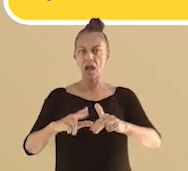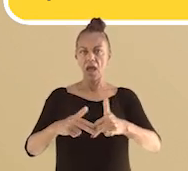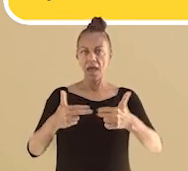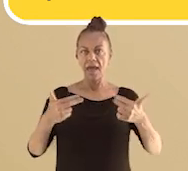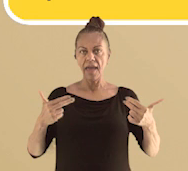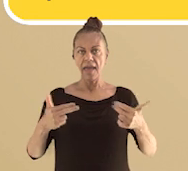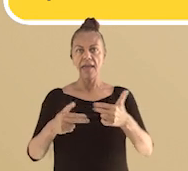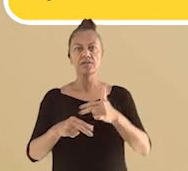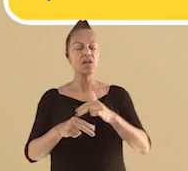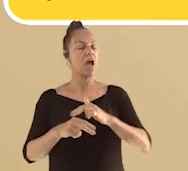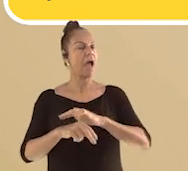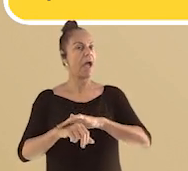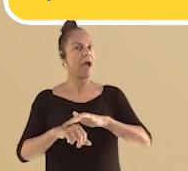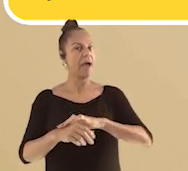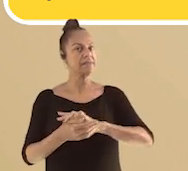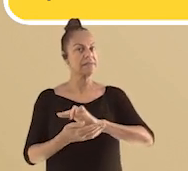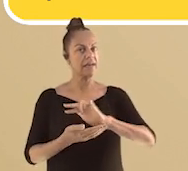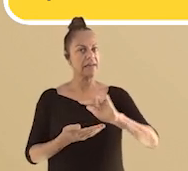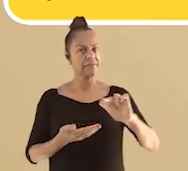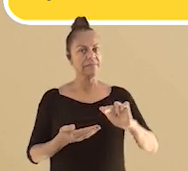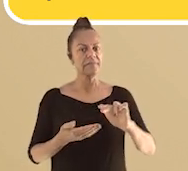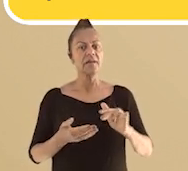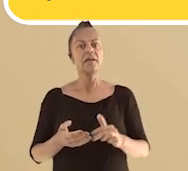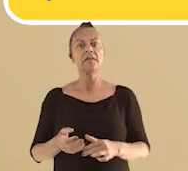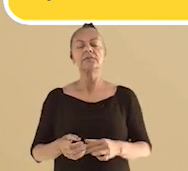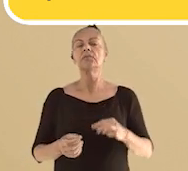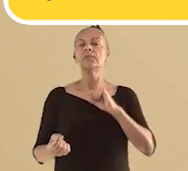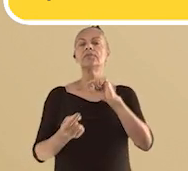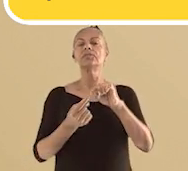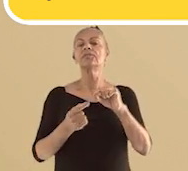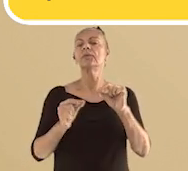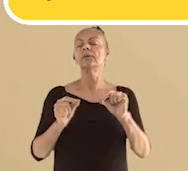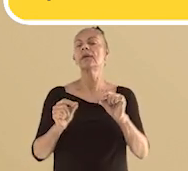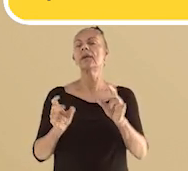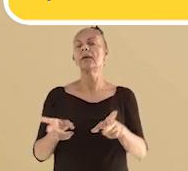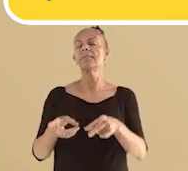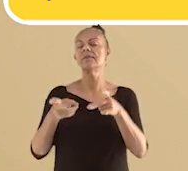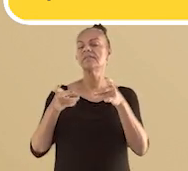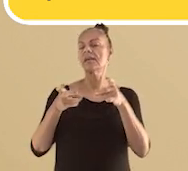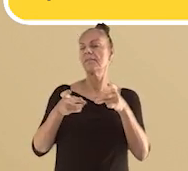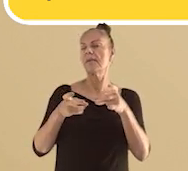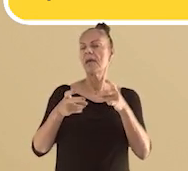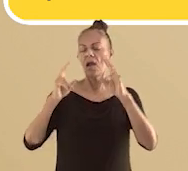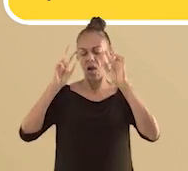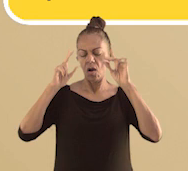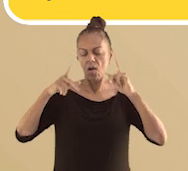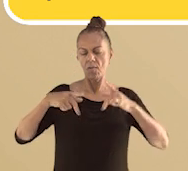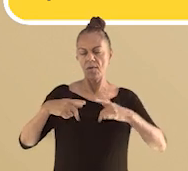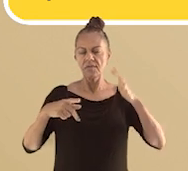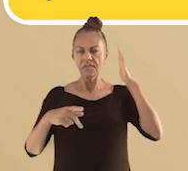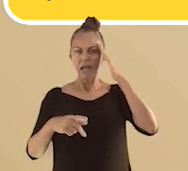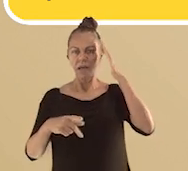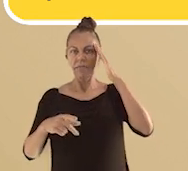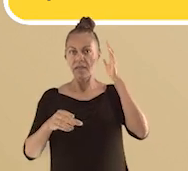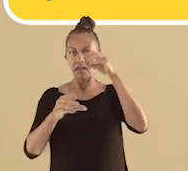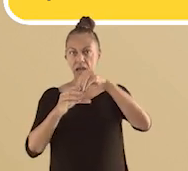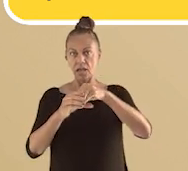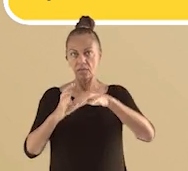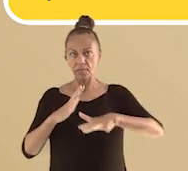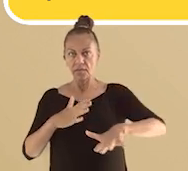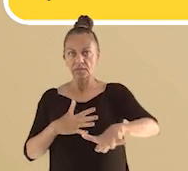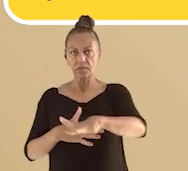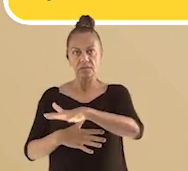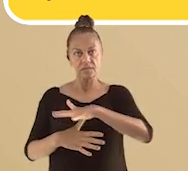O objetivo de aprendizagem é reconhecer e valorizar seu próprio saber sobre o meio natural e social, interessando-se por